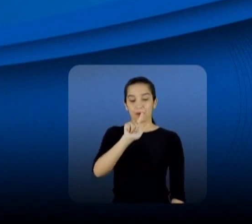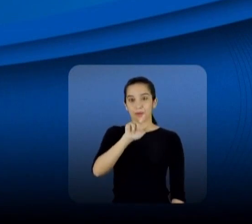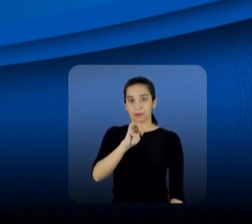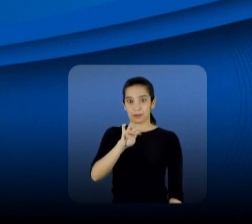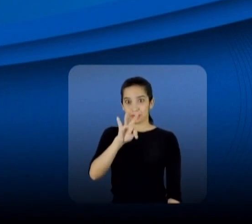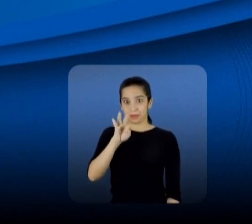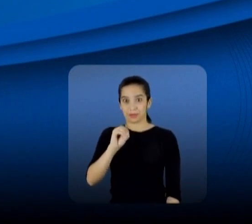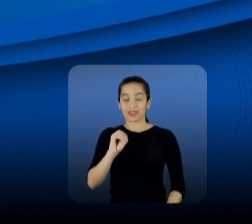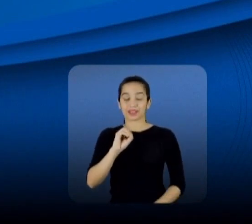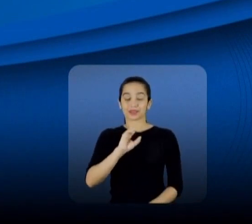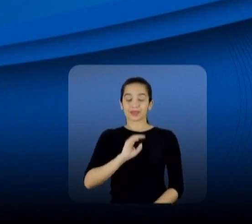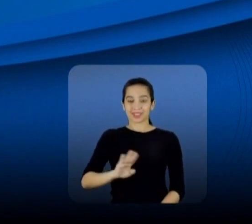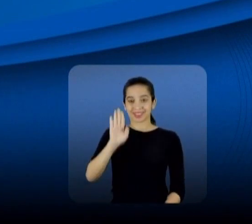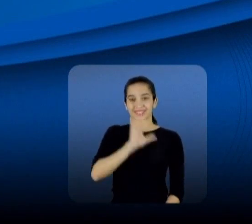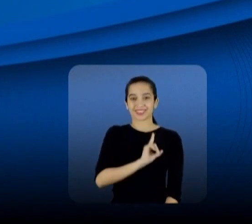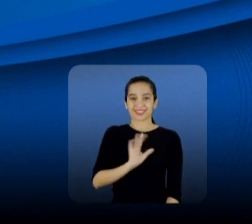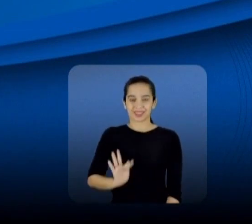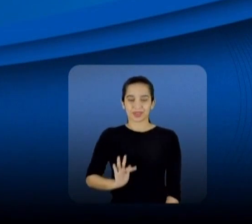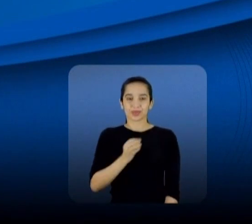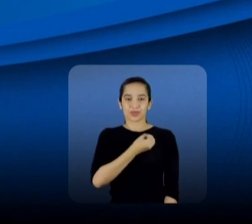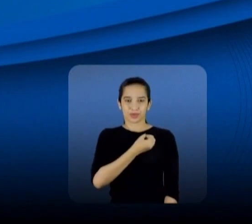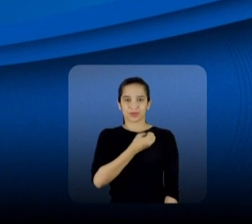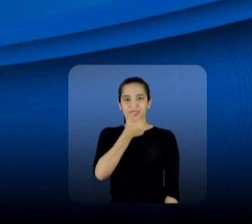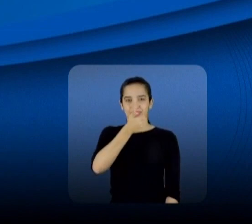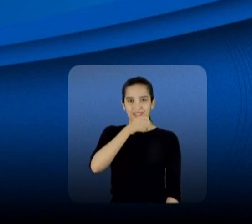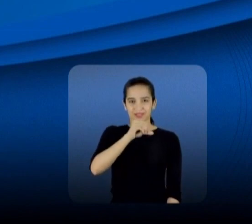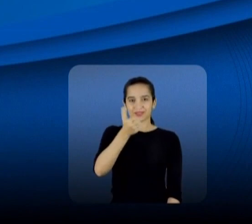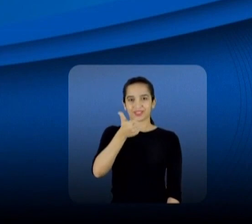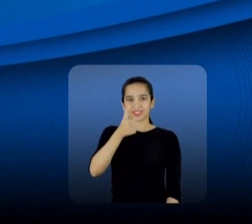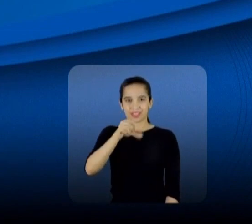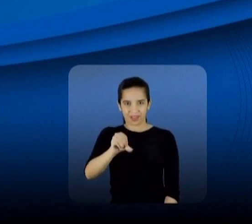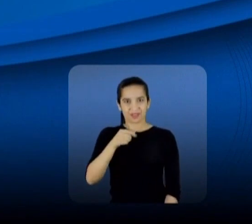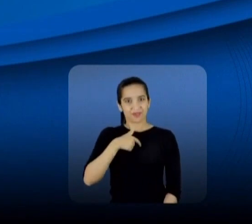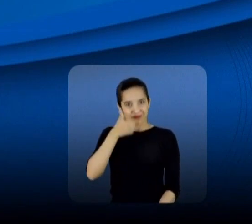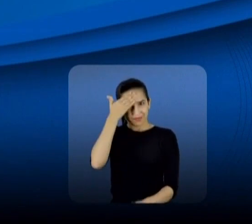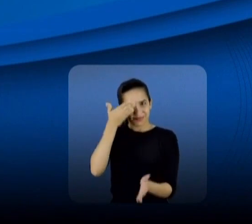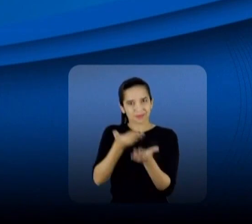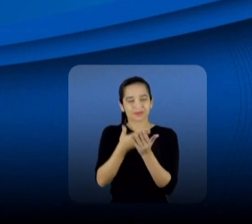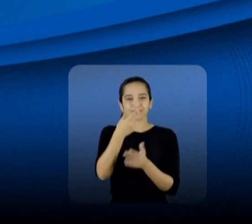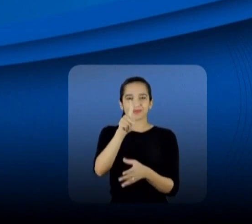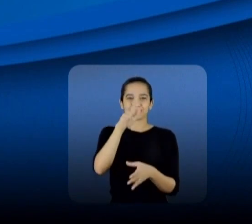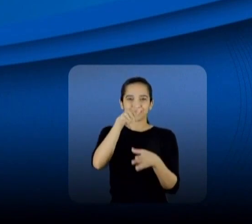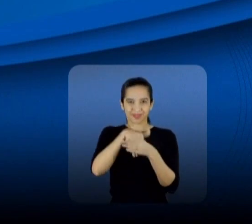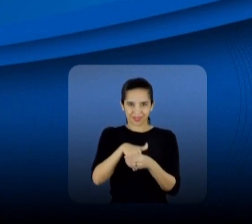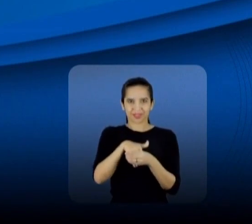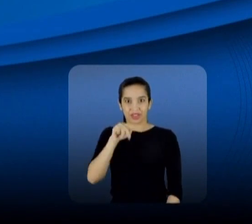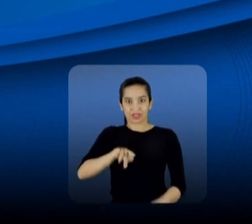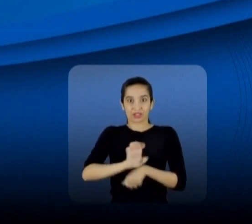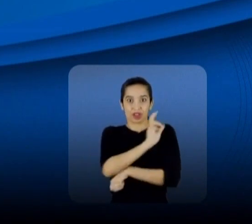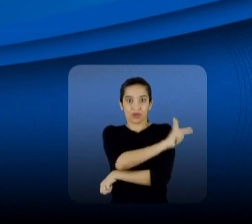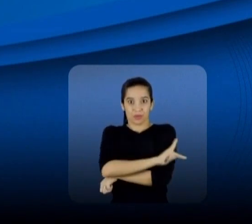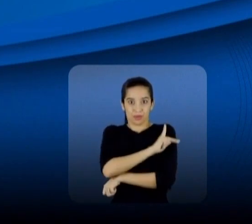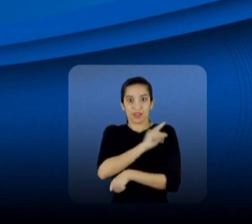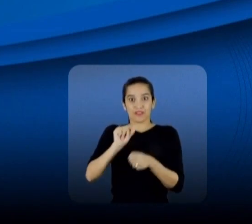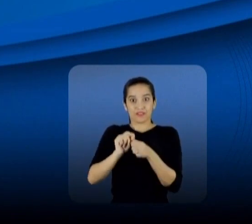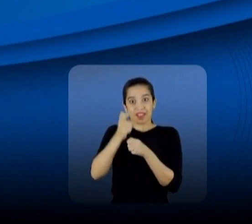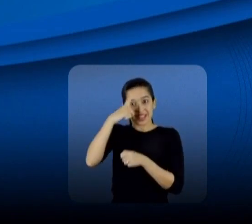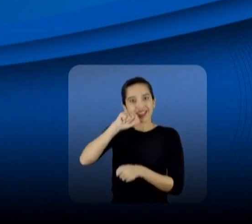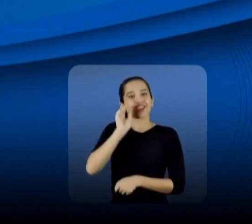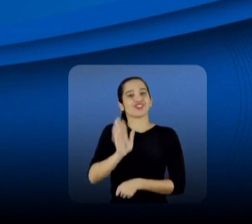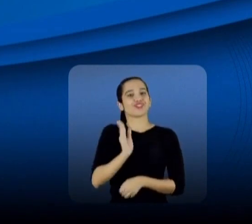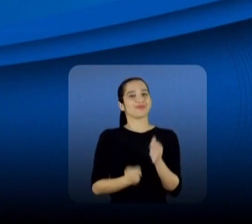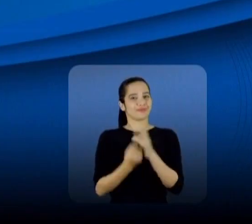Silva, candidata a deputada federal com o número 1919. Conto com seu voto. Um Piauí novo,